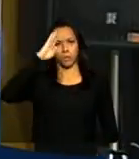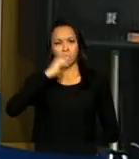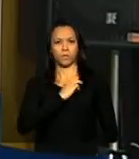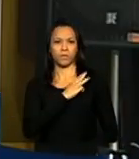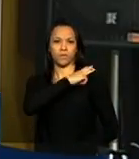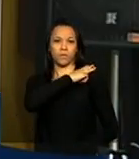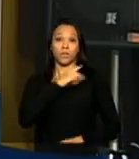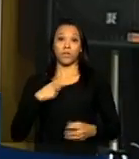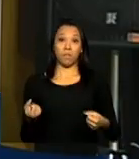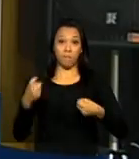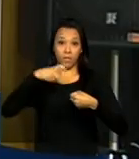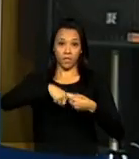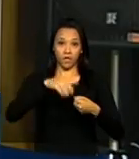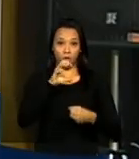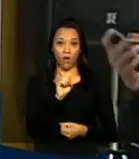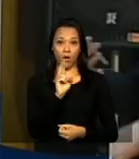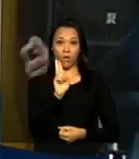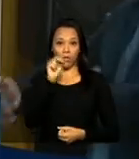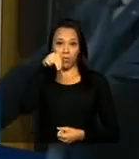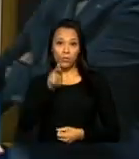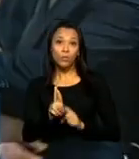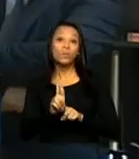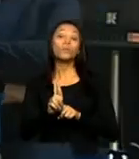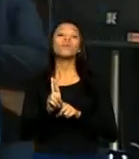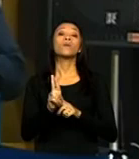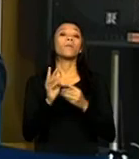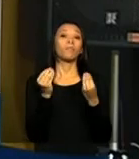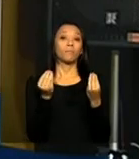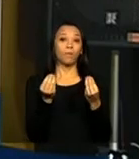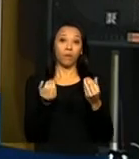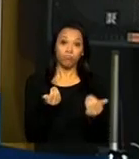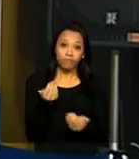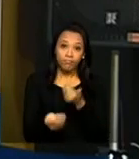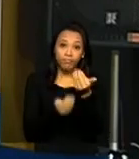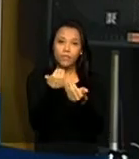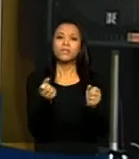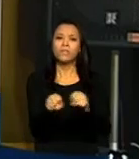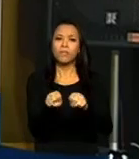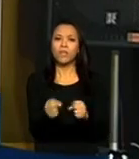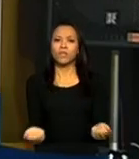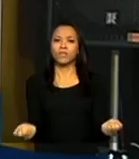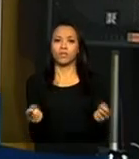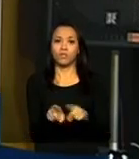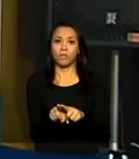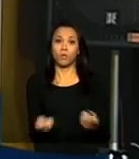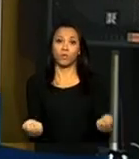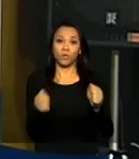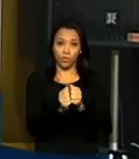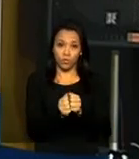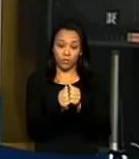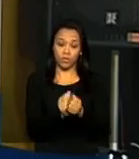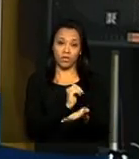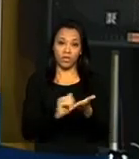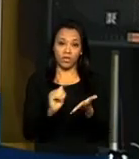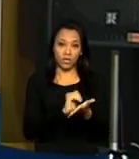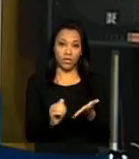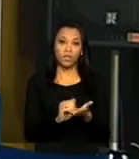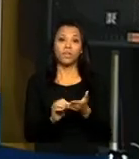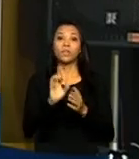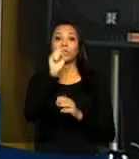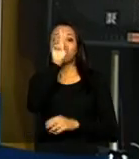o Programa das Nações Unidas para o Desenvolvimento e a Secretaria de Direitos Humanos da Presidência da República.